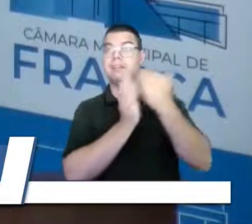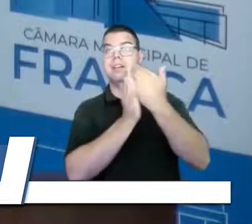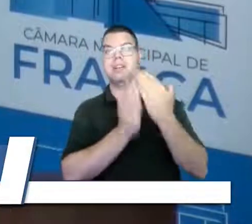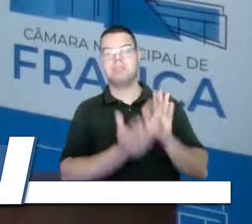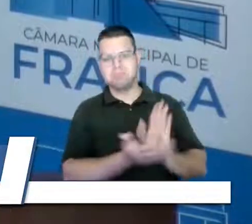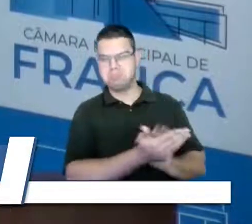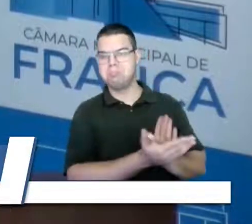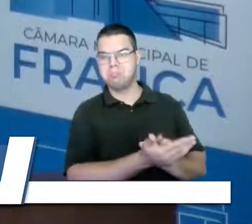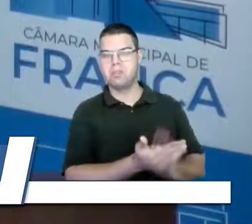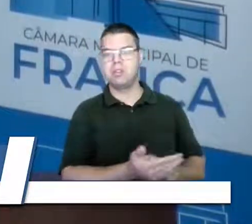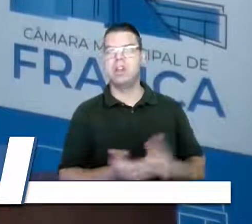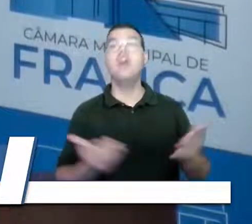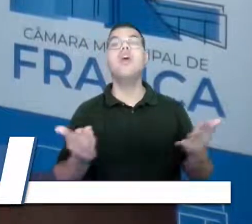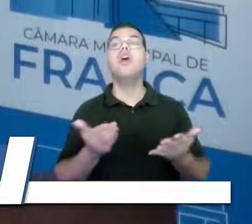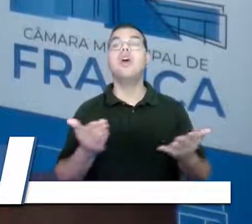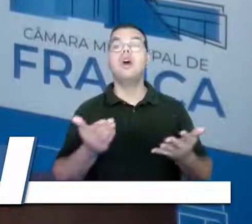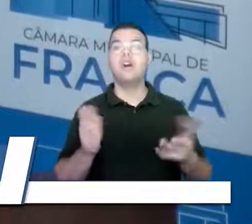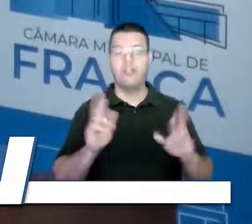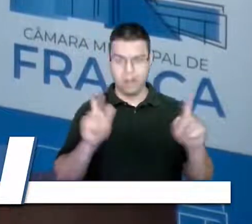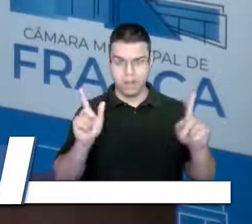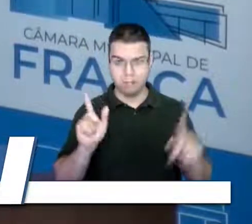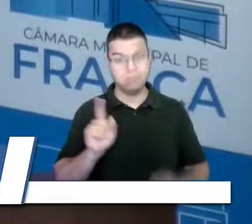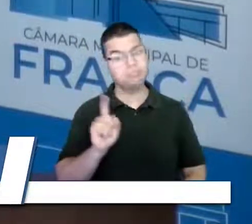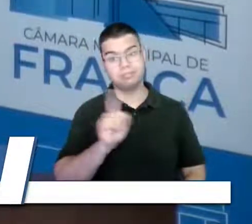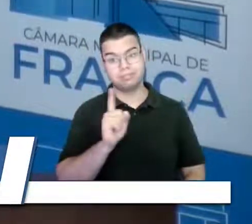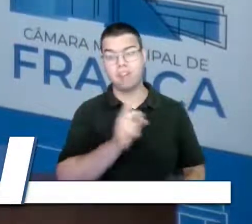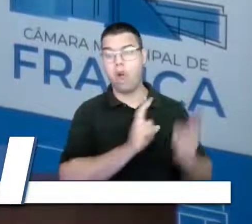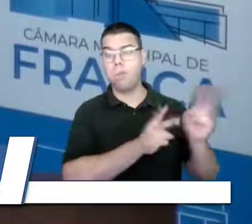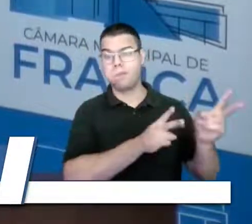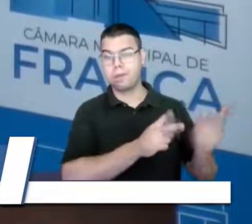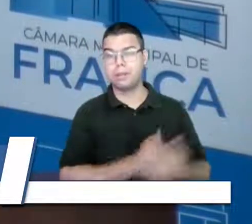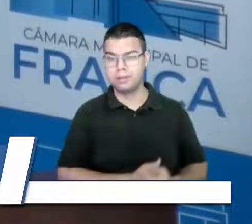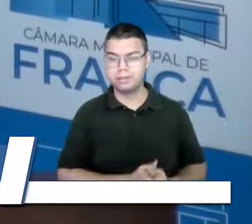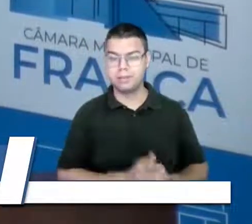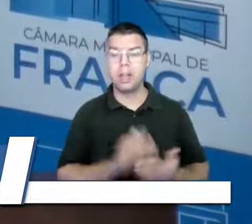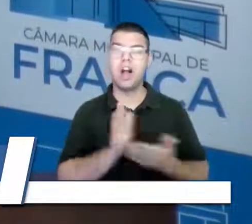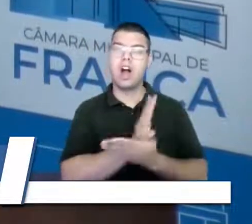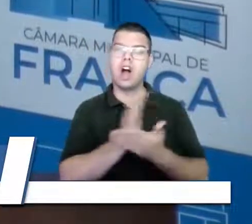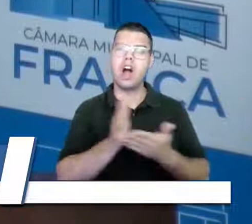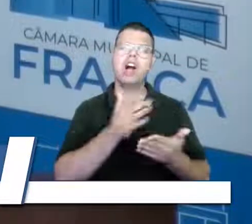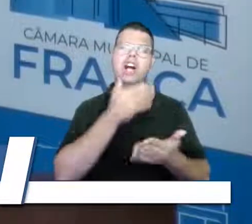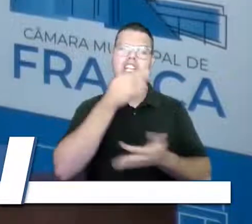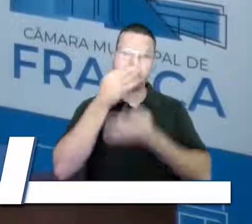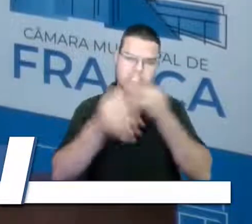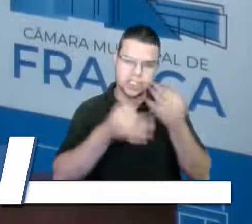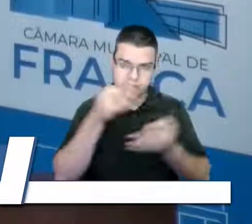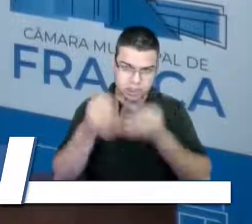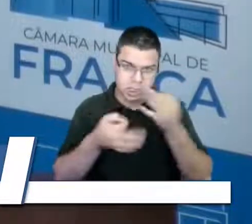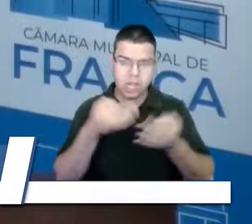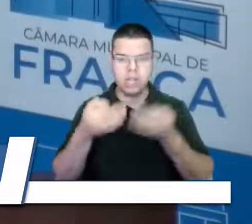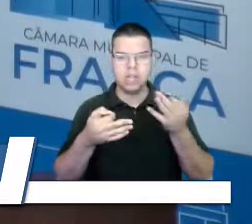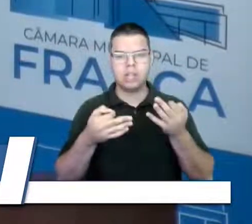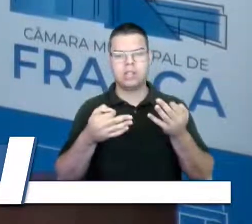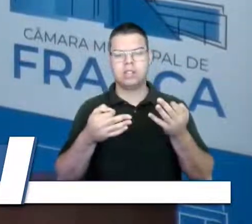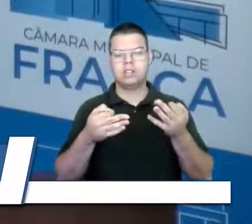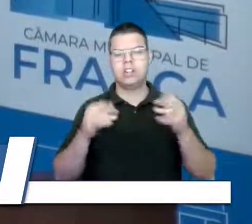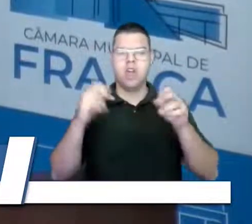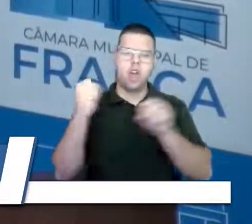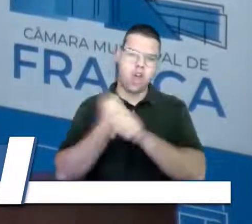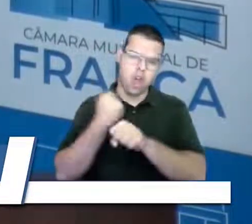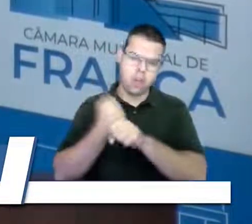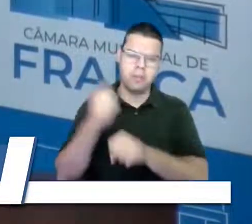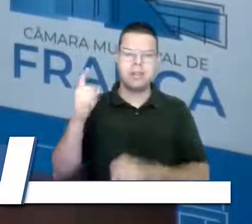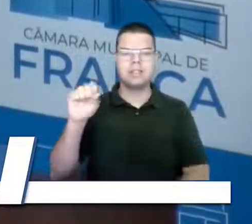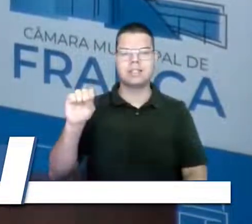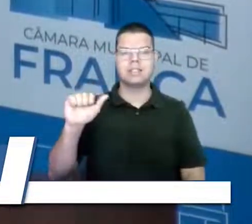diferente. Apesar de todas as críticas pela obra do Sapucaí, uma obra